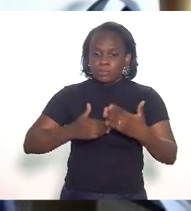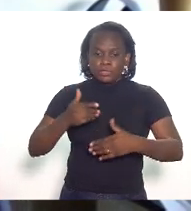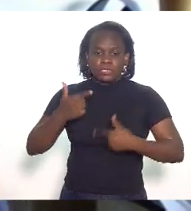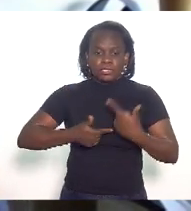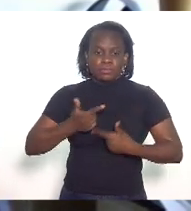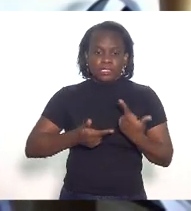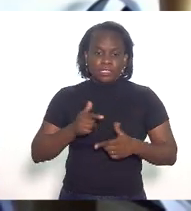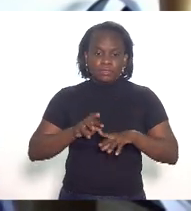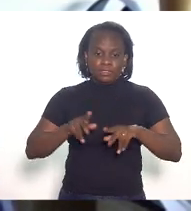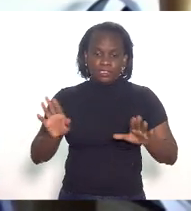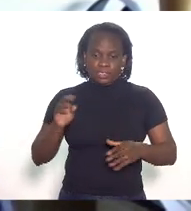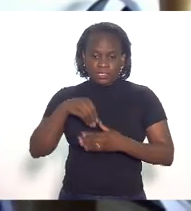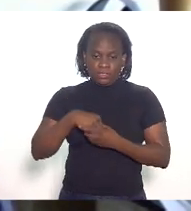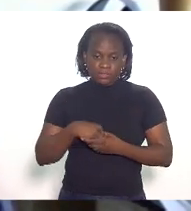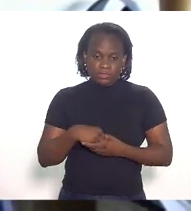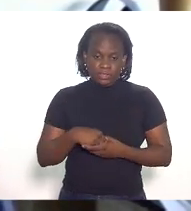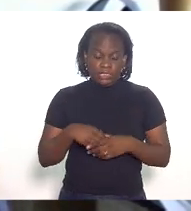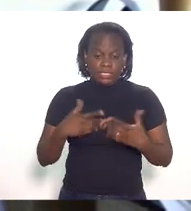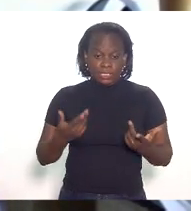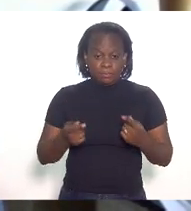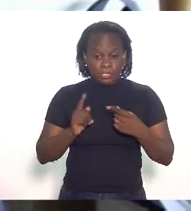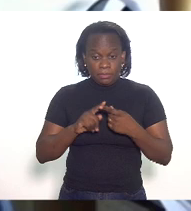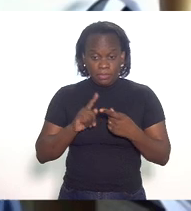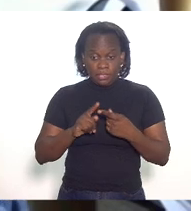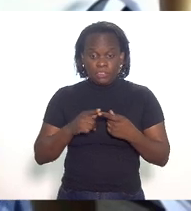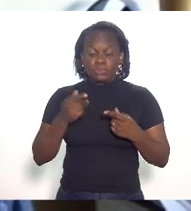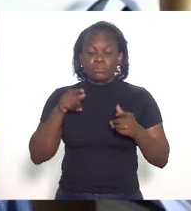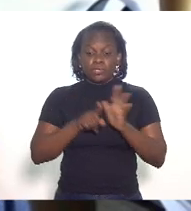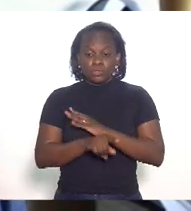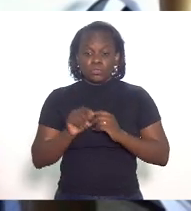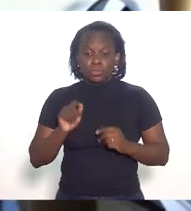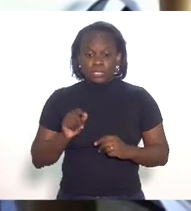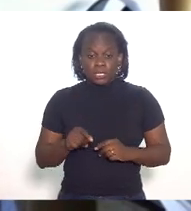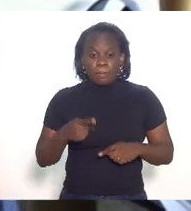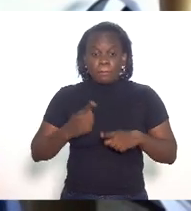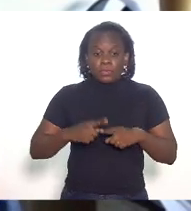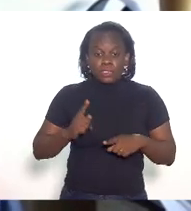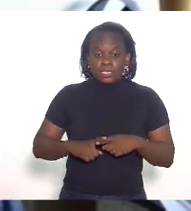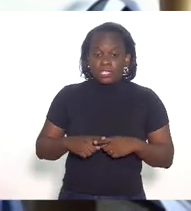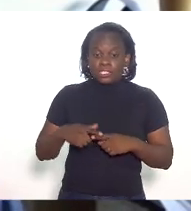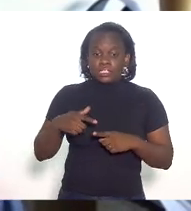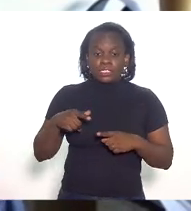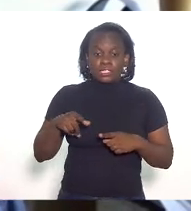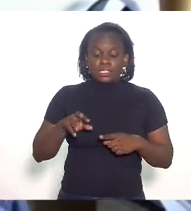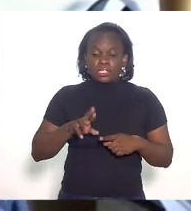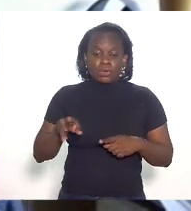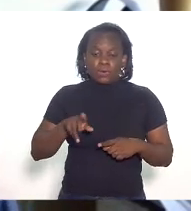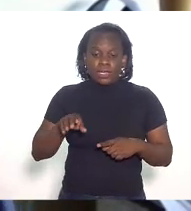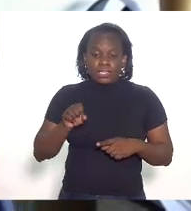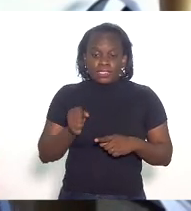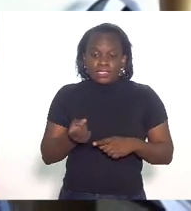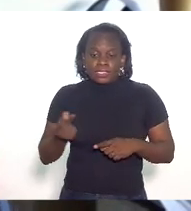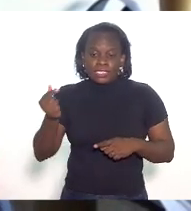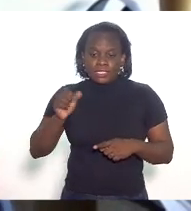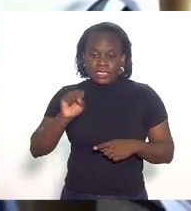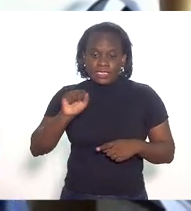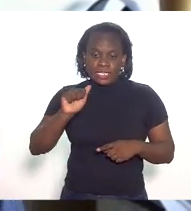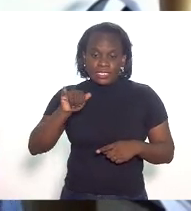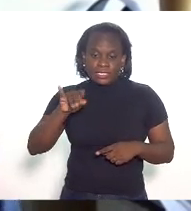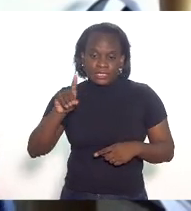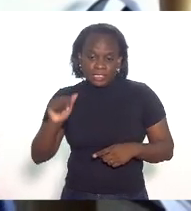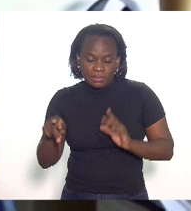operações internas a primeira questão que eu coloco porque não é na saída do gás natural